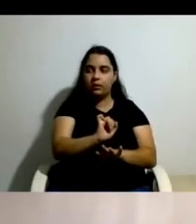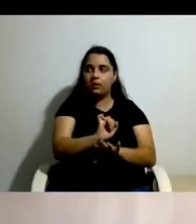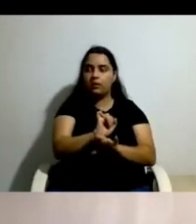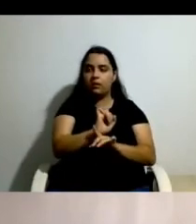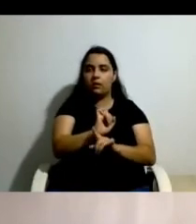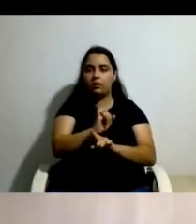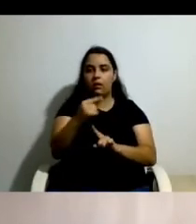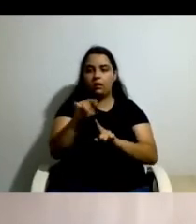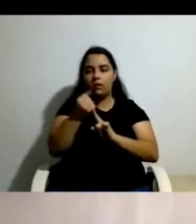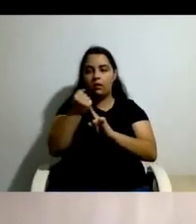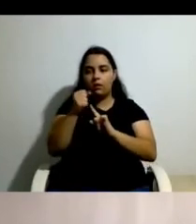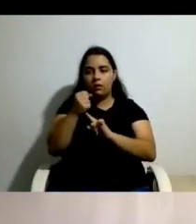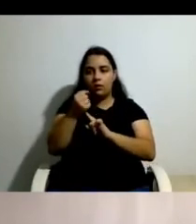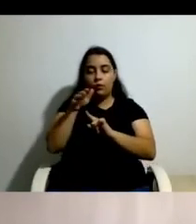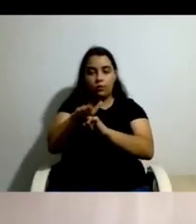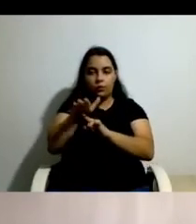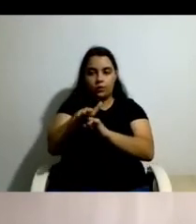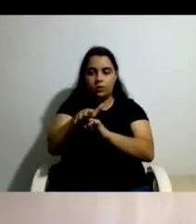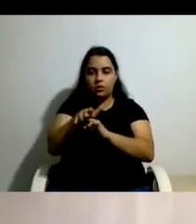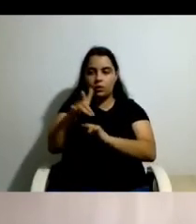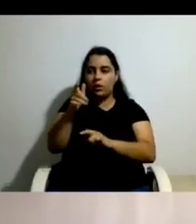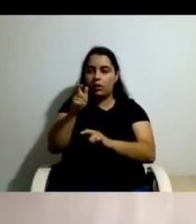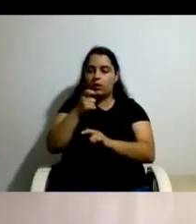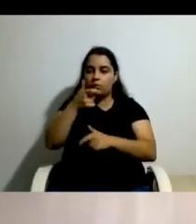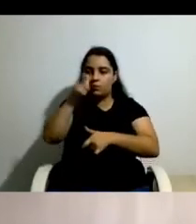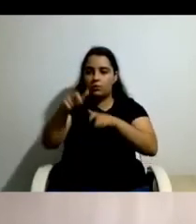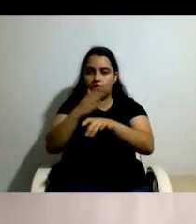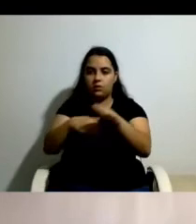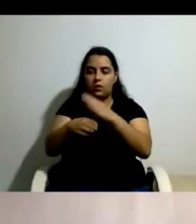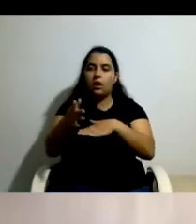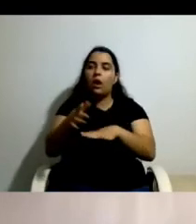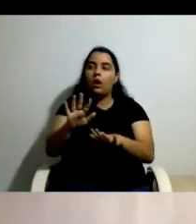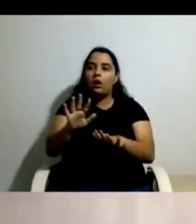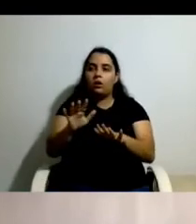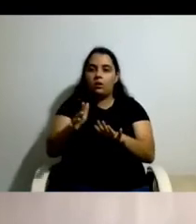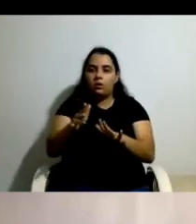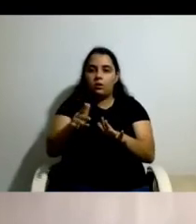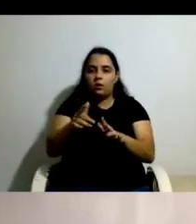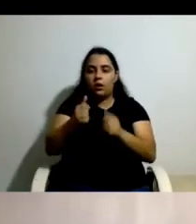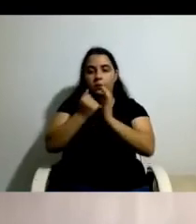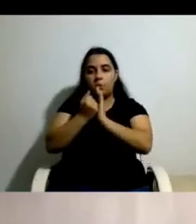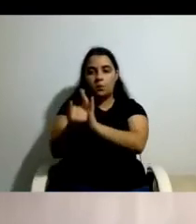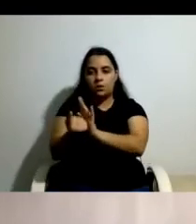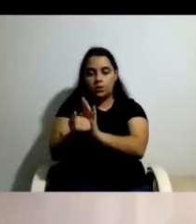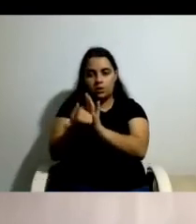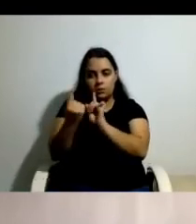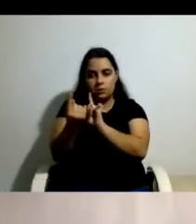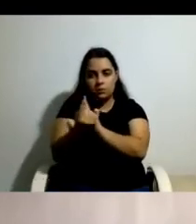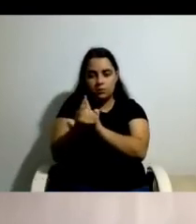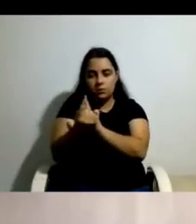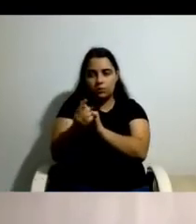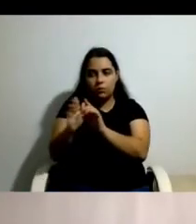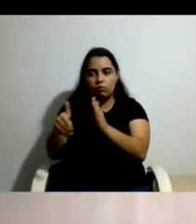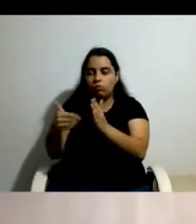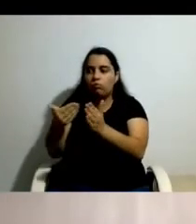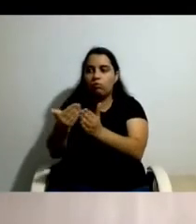e, embora ela não tivesse sido condicionada programaticamente, a assistência pessoal não tivesse sido condicionada à sua disponibilização,